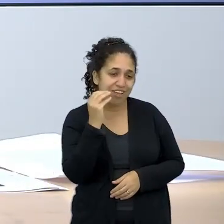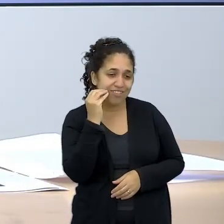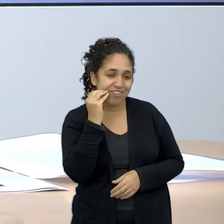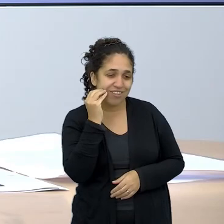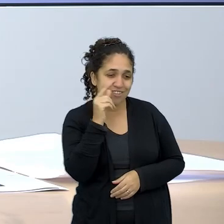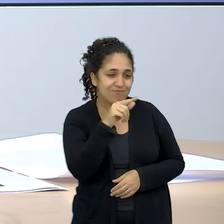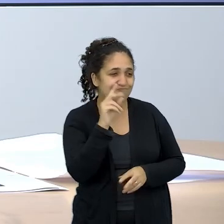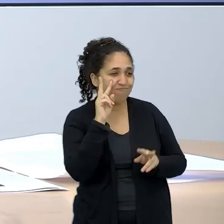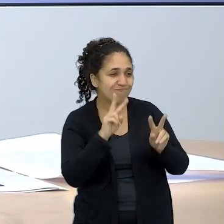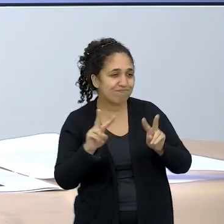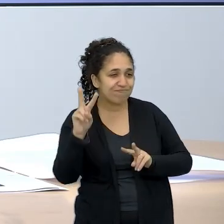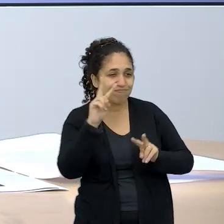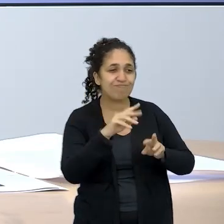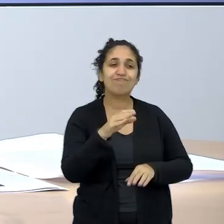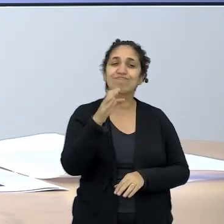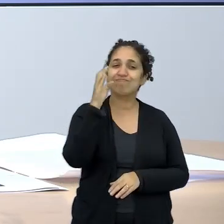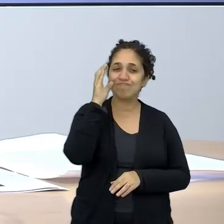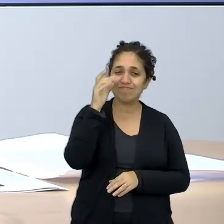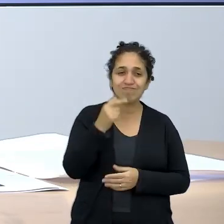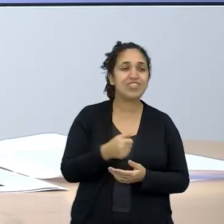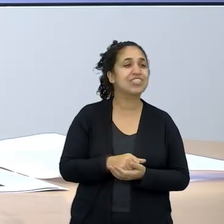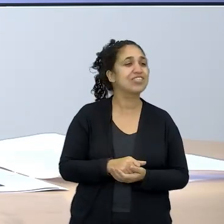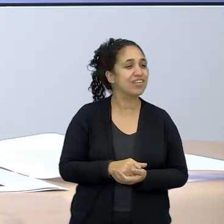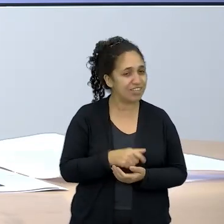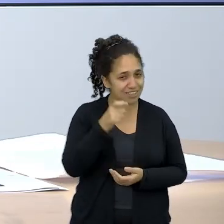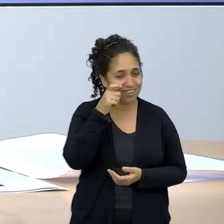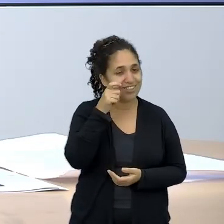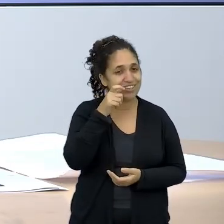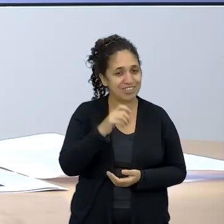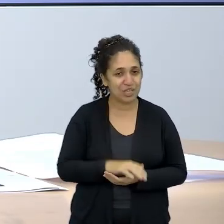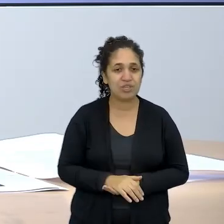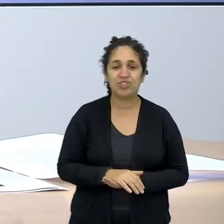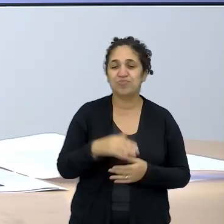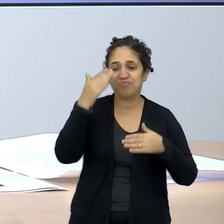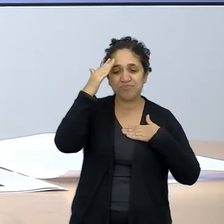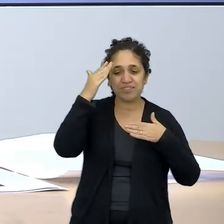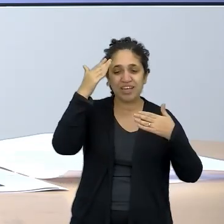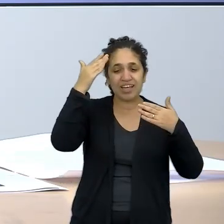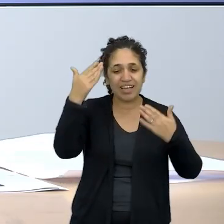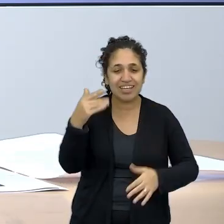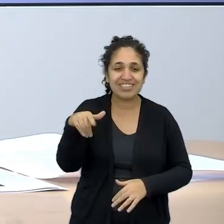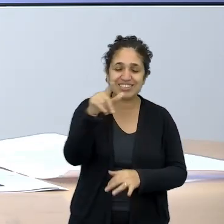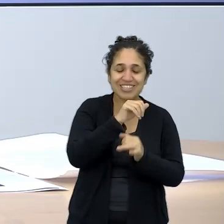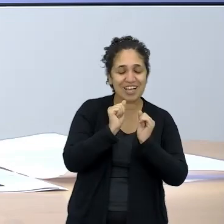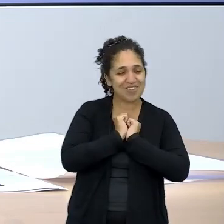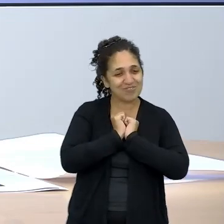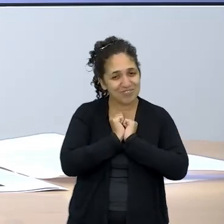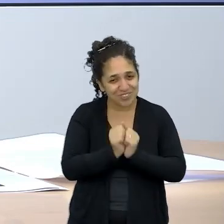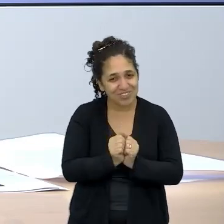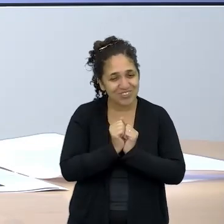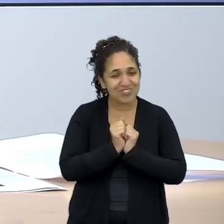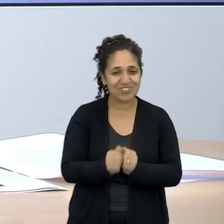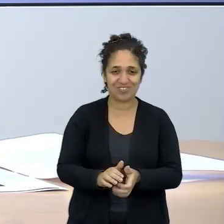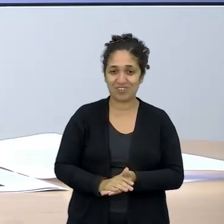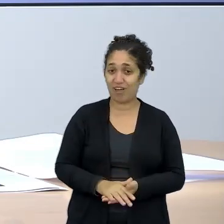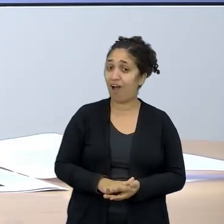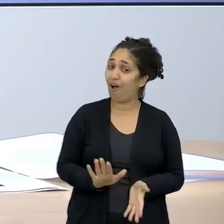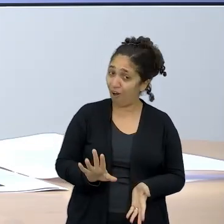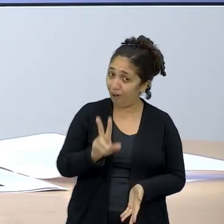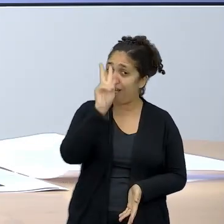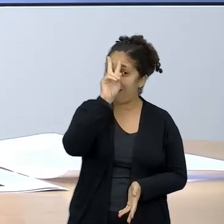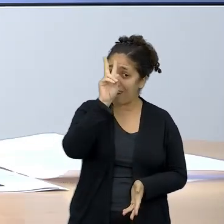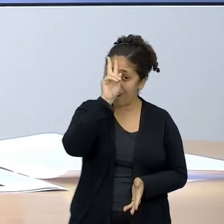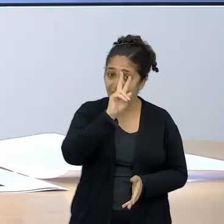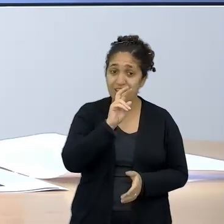ele é muito interessante, como está no nosso material. Eu queria agradecer a companhia de vocês, não esqueçam de avaliar